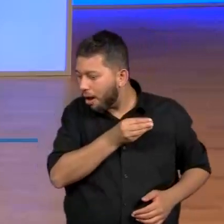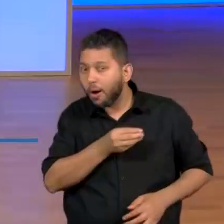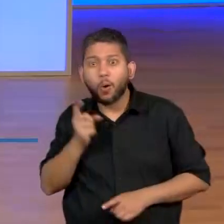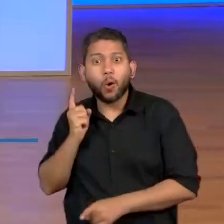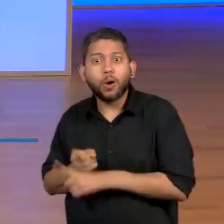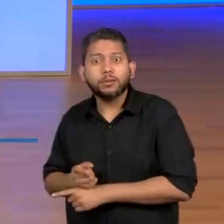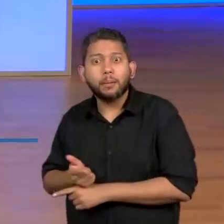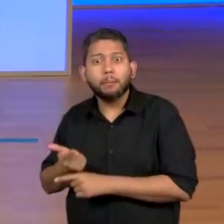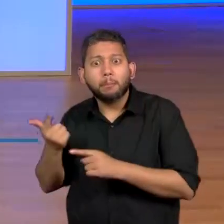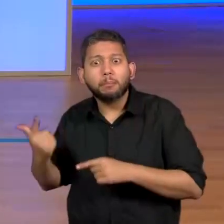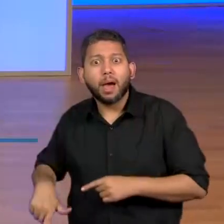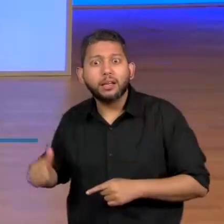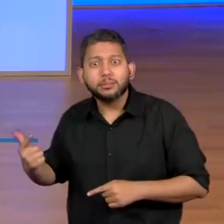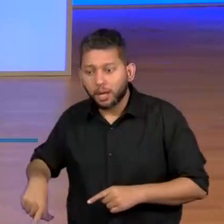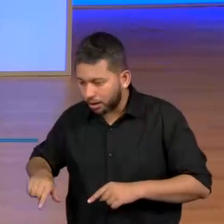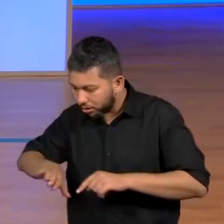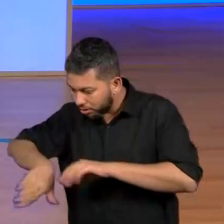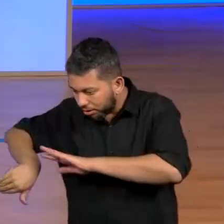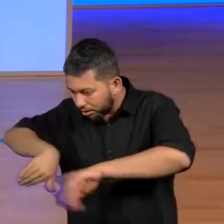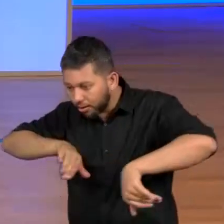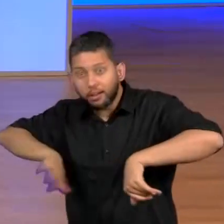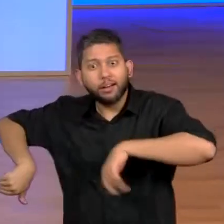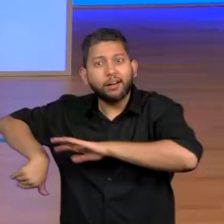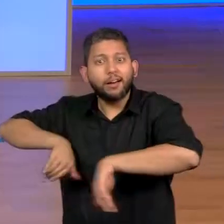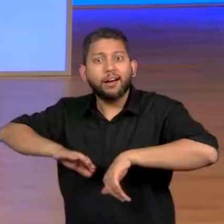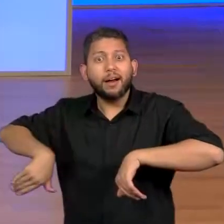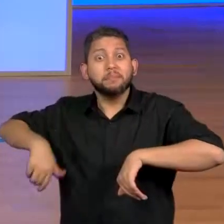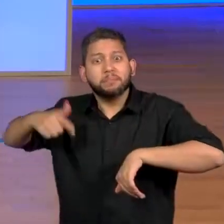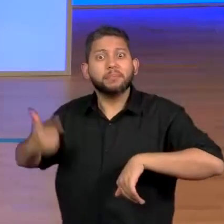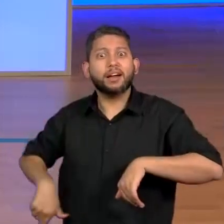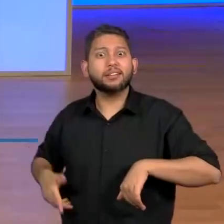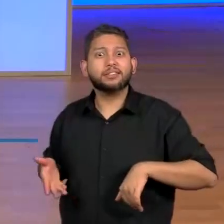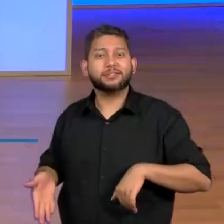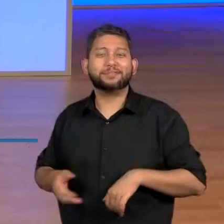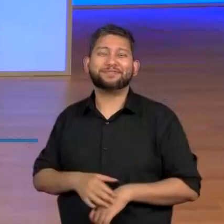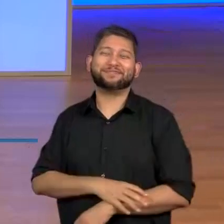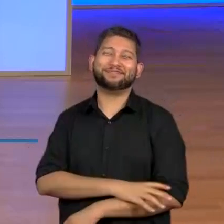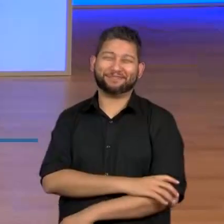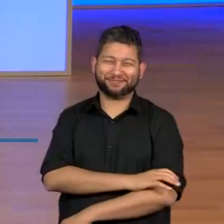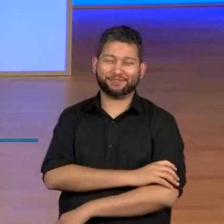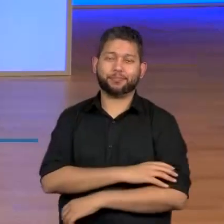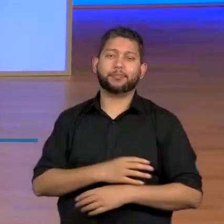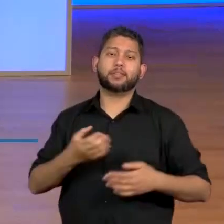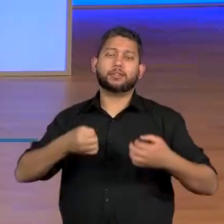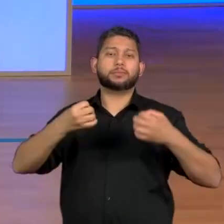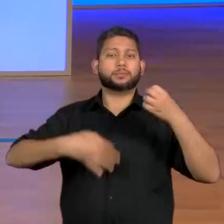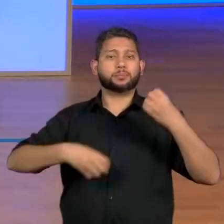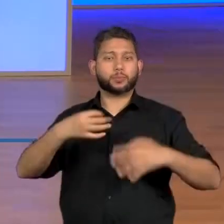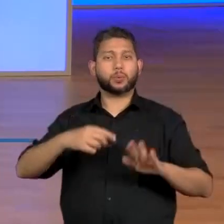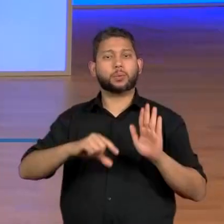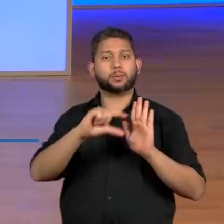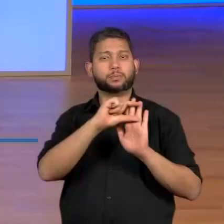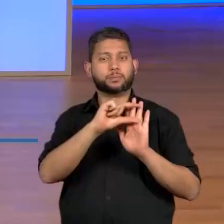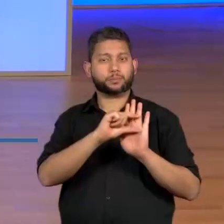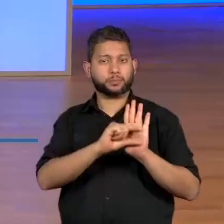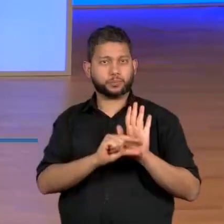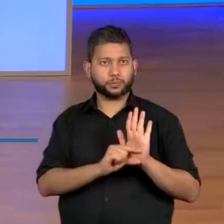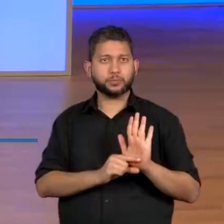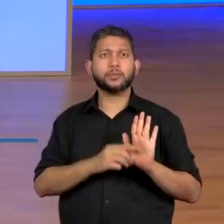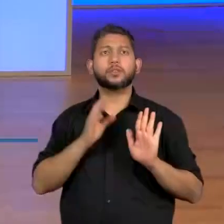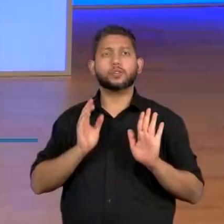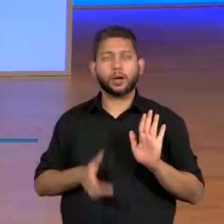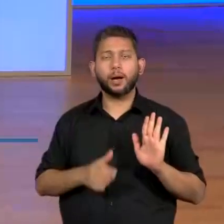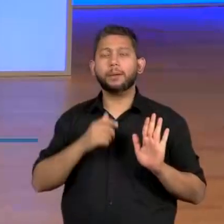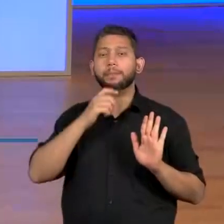e foi quando encontrou as demais ali. Mas agora que já vimos, falamos bastante da estrutura do texto, já conversamos